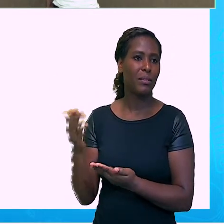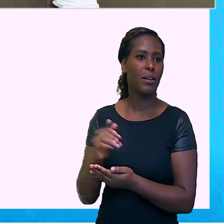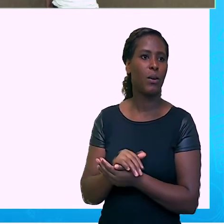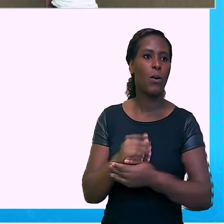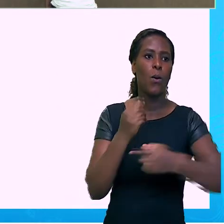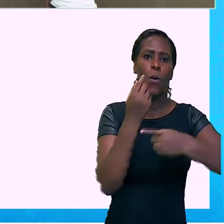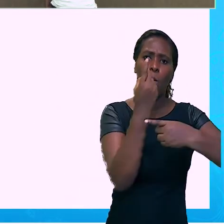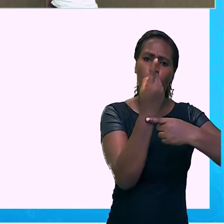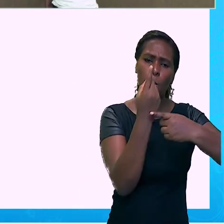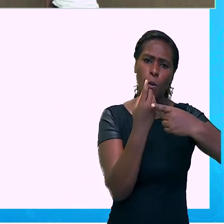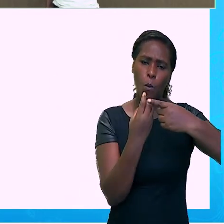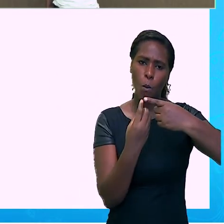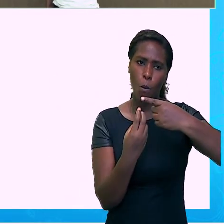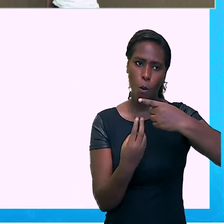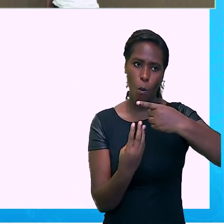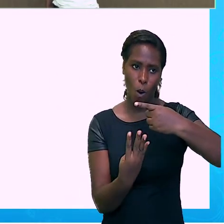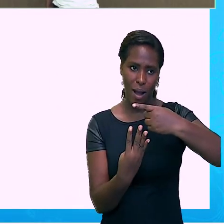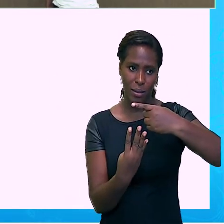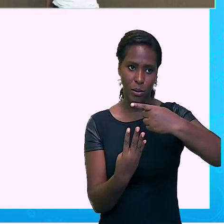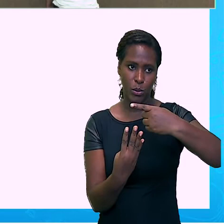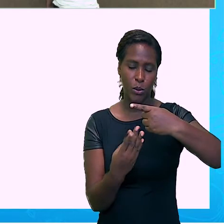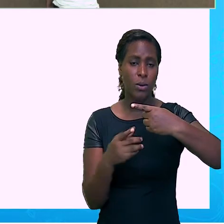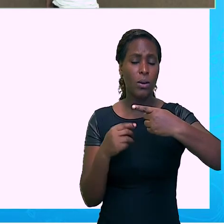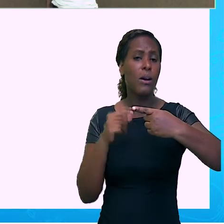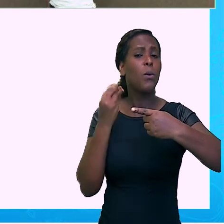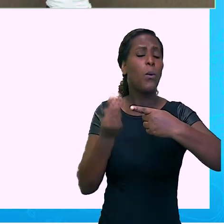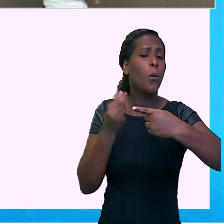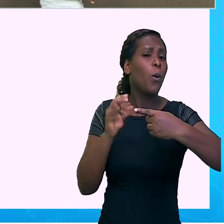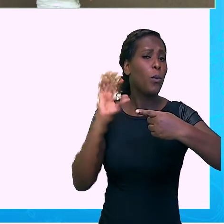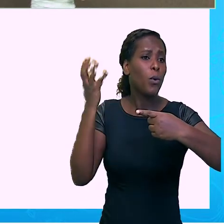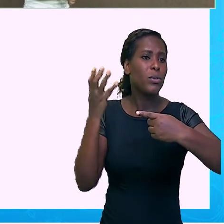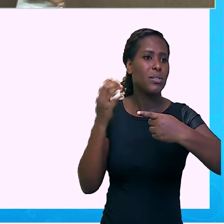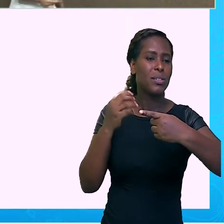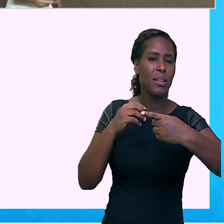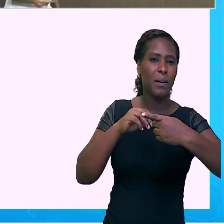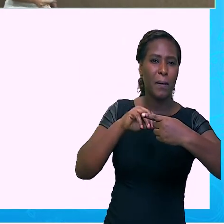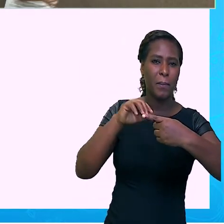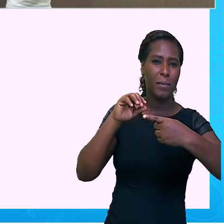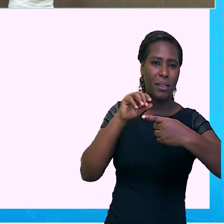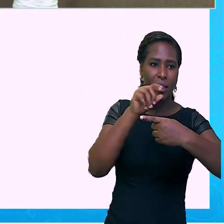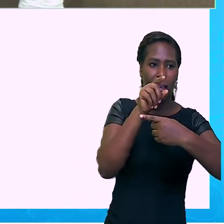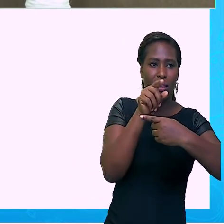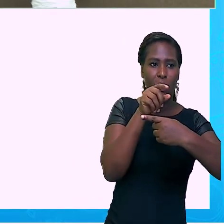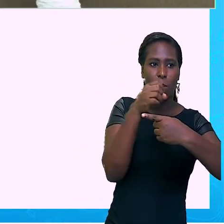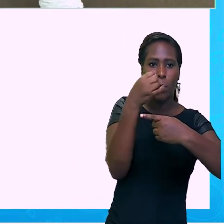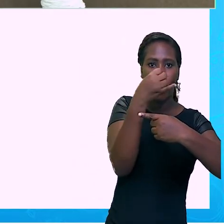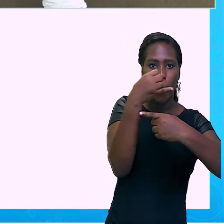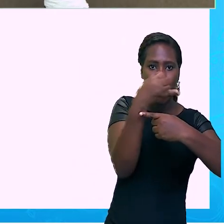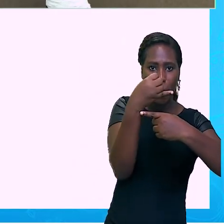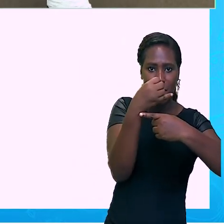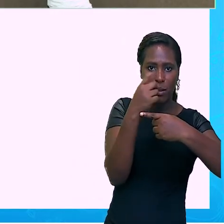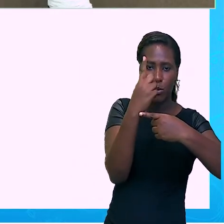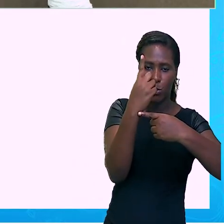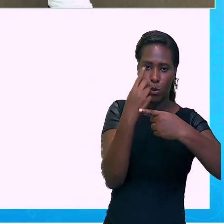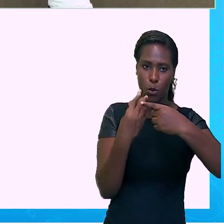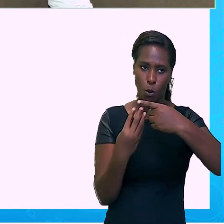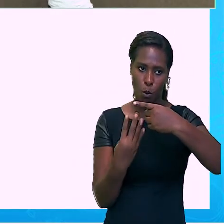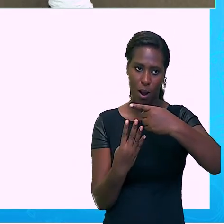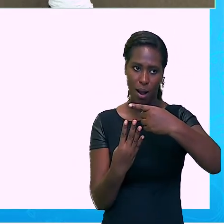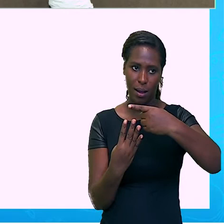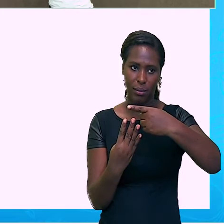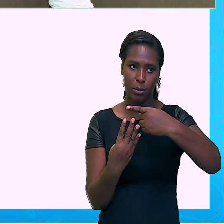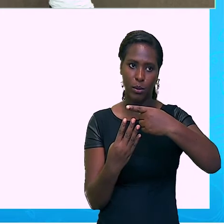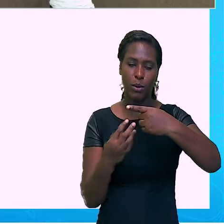negativa. E o meu expoente é ímpar. Então eu tenho número